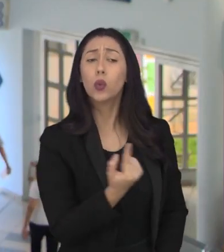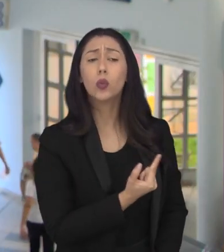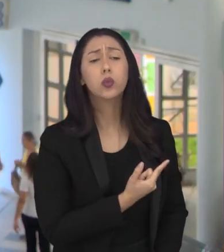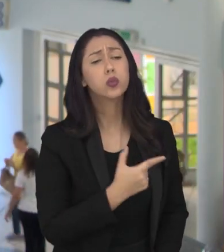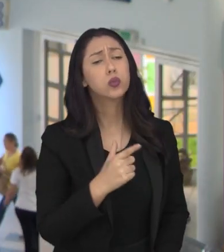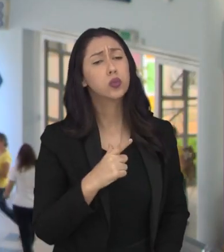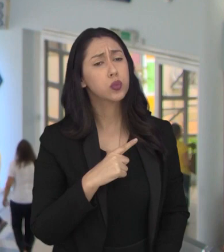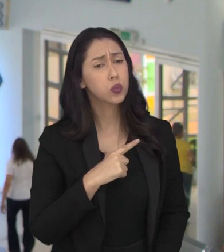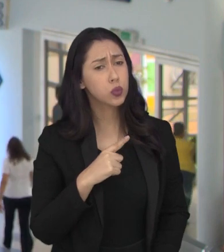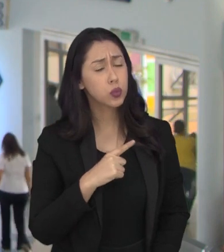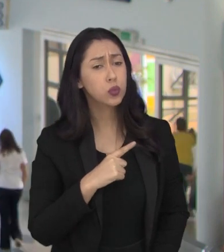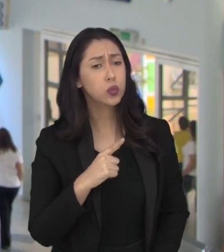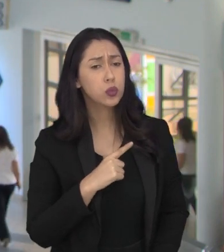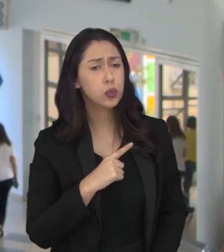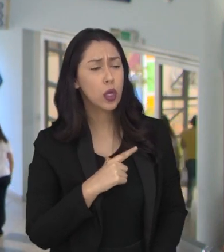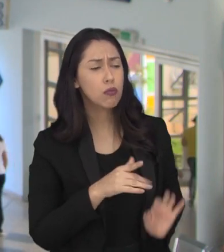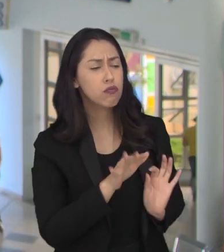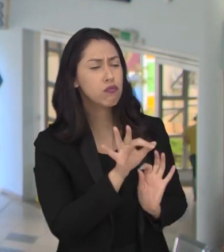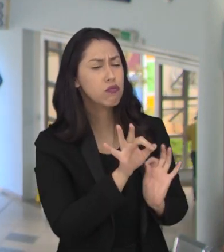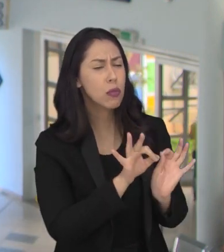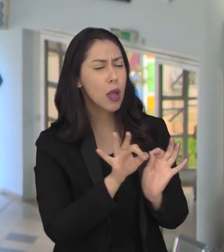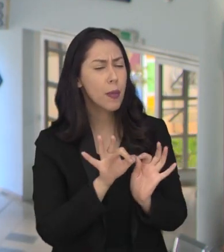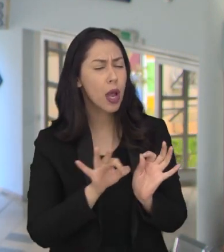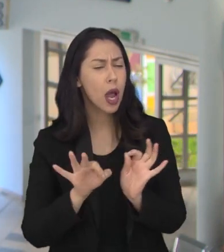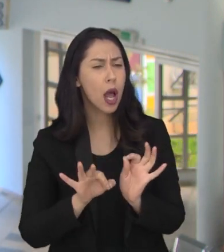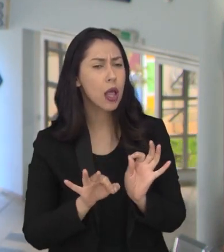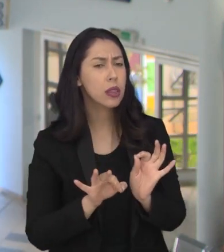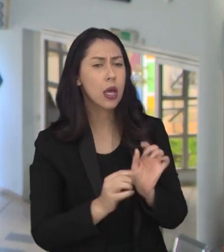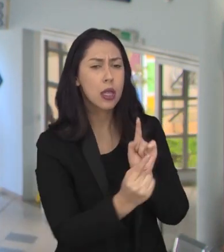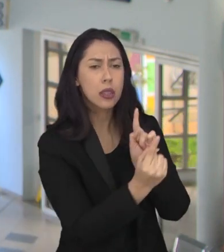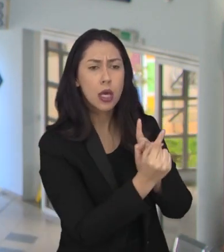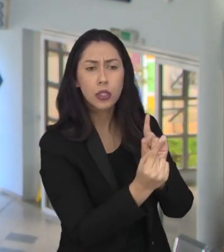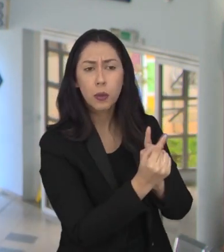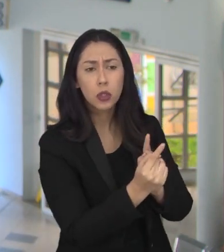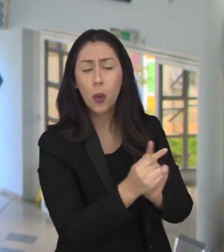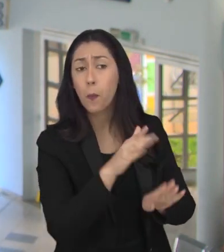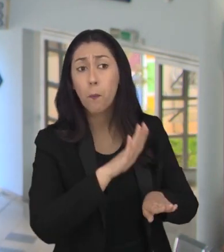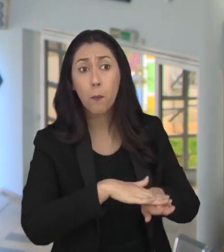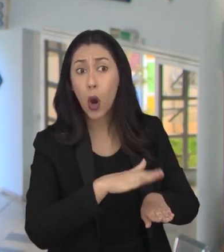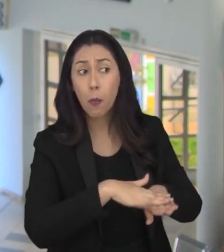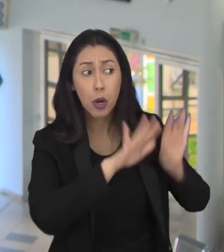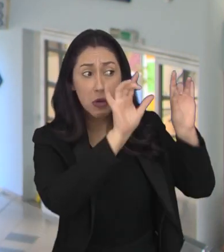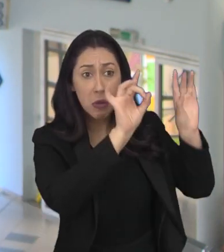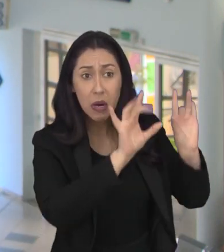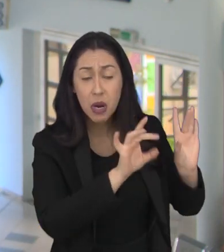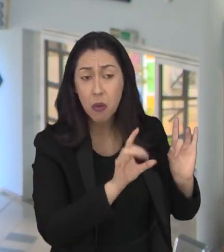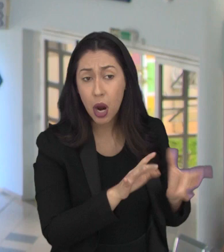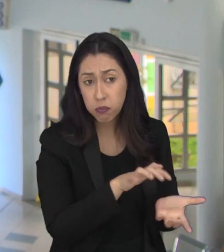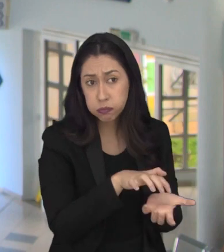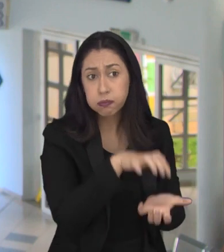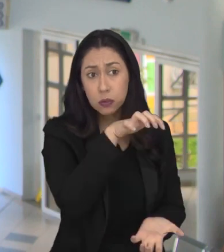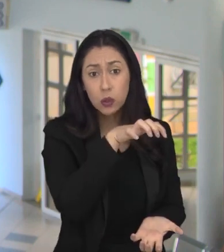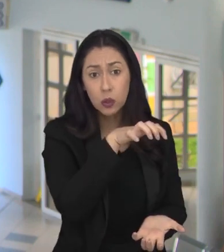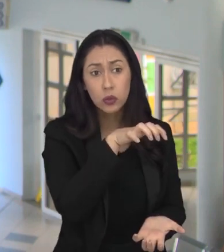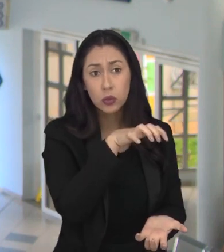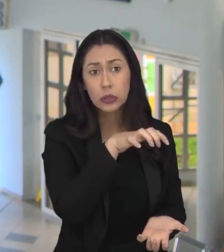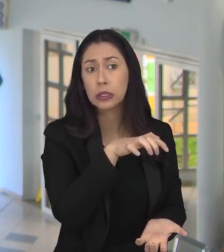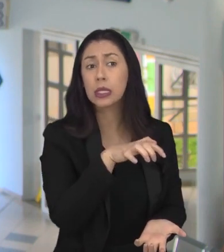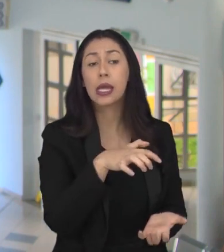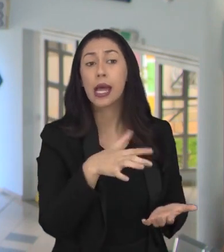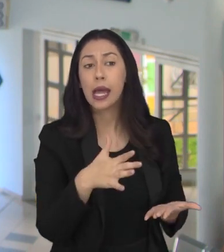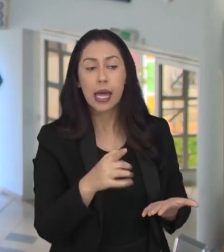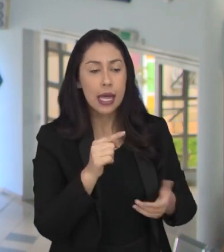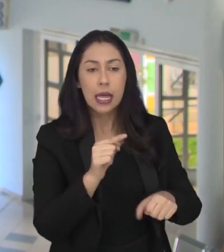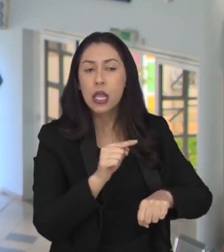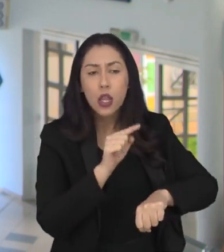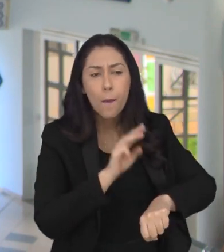um sistema de atendimento só para o idoso e para pessoas com necessidades especiais. Elas vão ter desde a sua